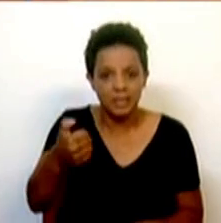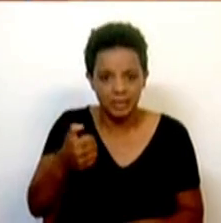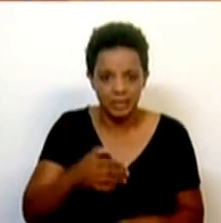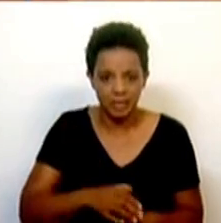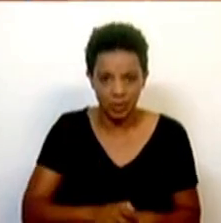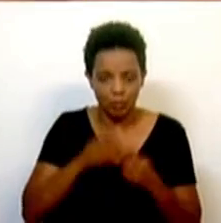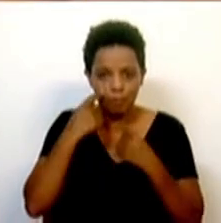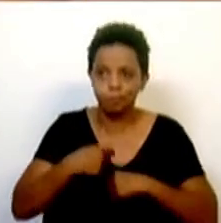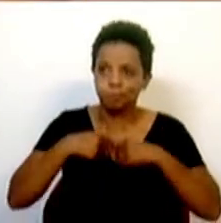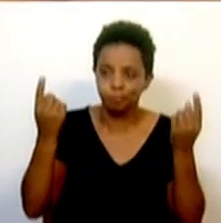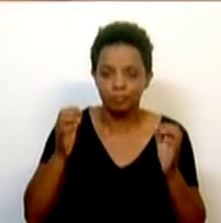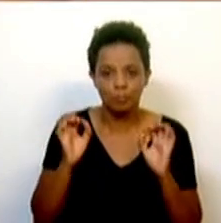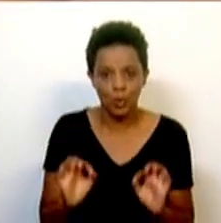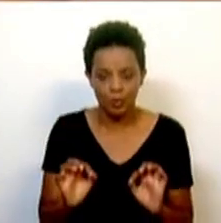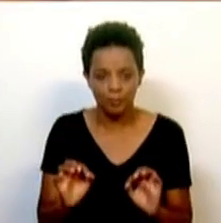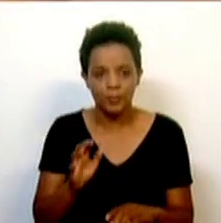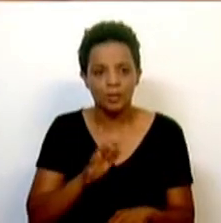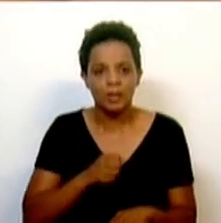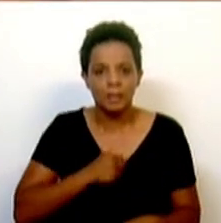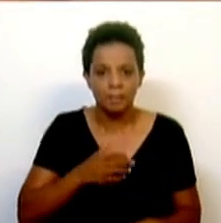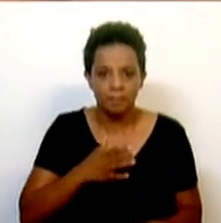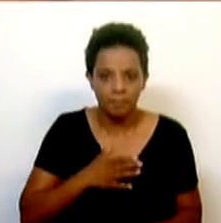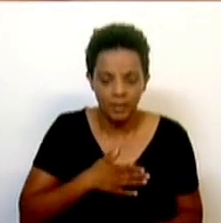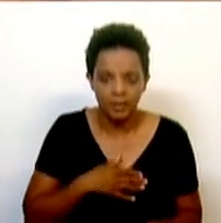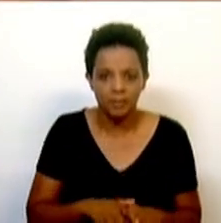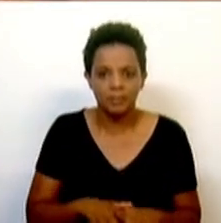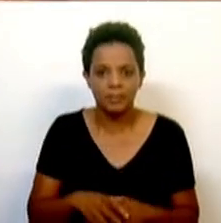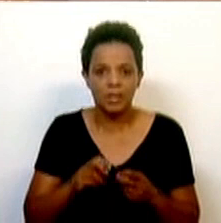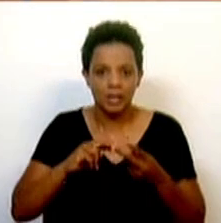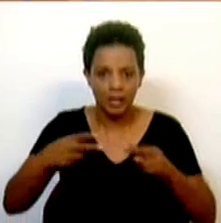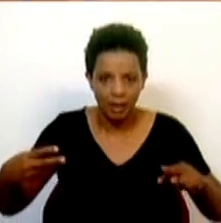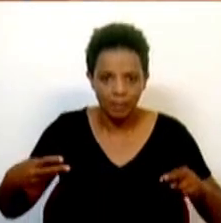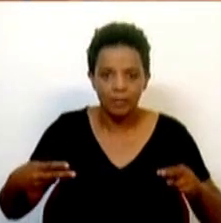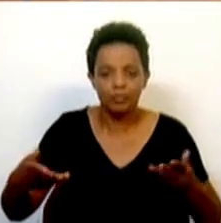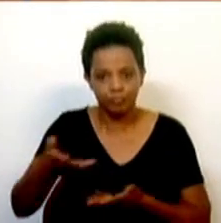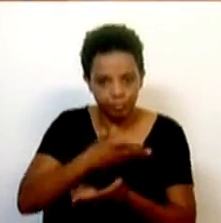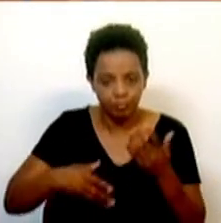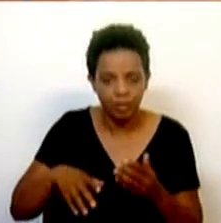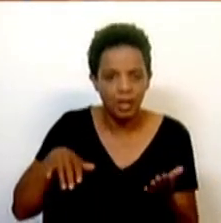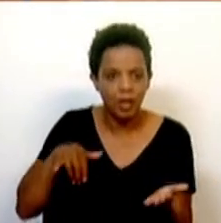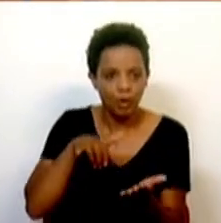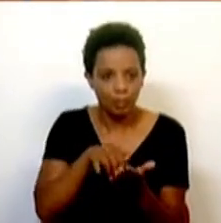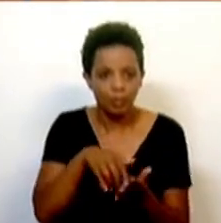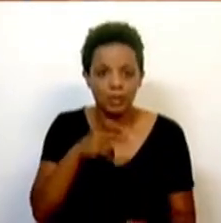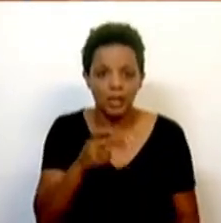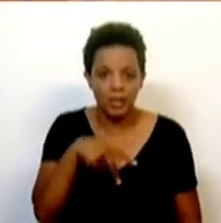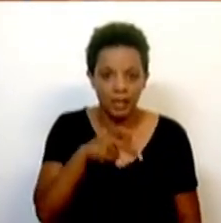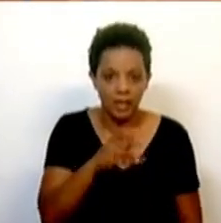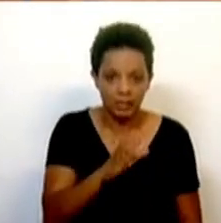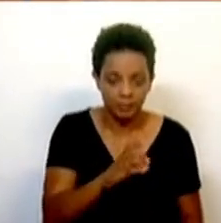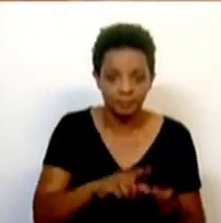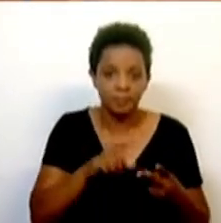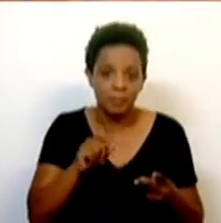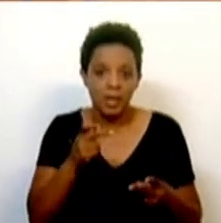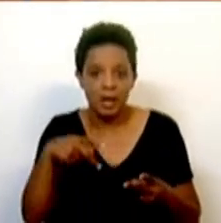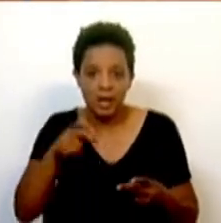apresentado publicamente pela empresa, com as câmaras municipais, com o aeroporto à ANAC e à ANA, como